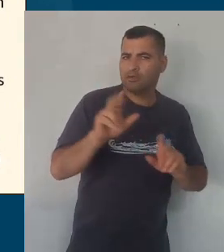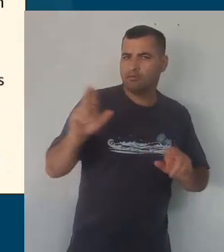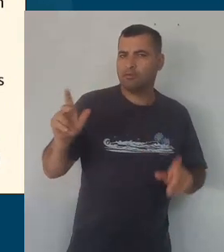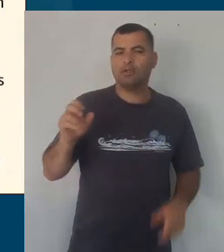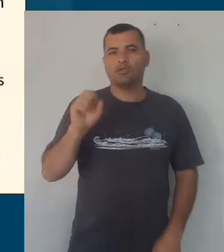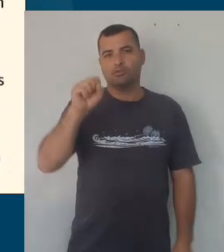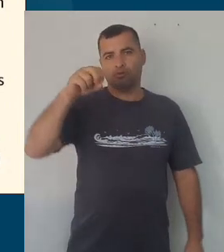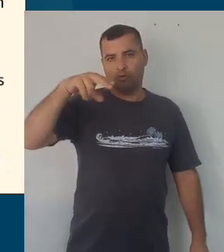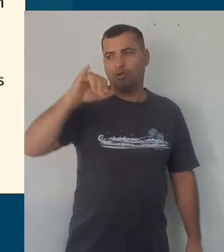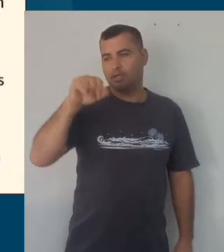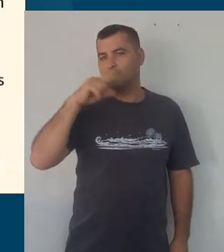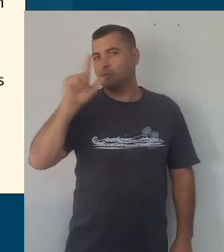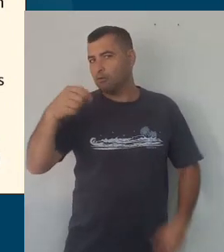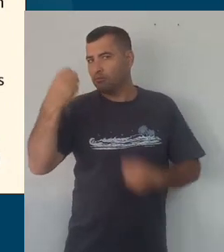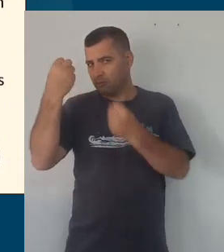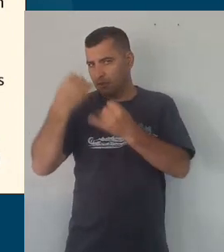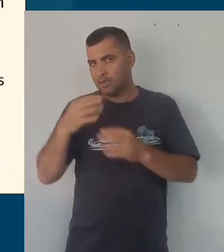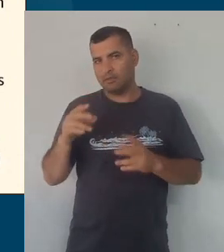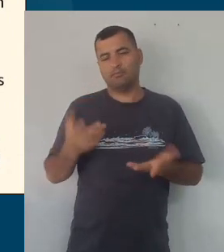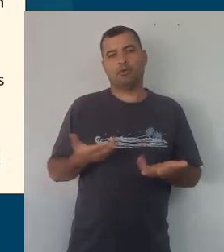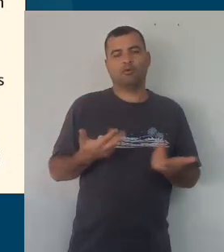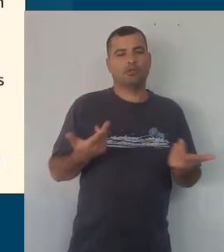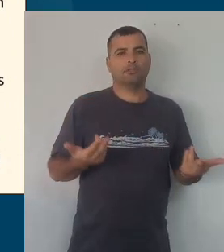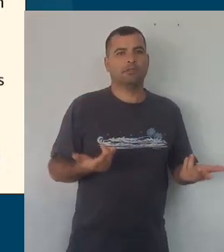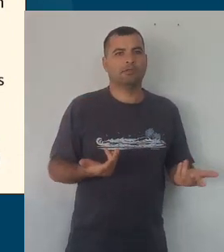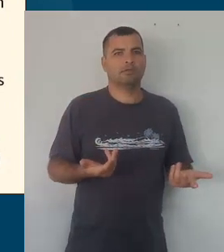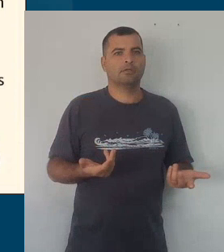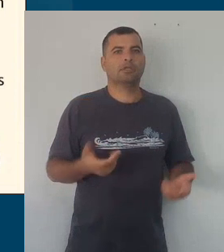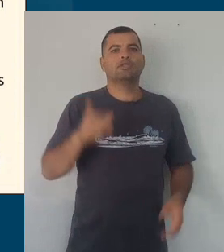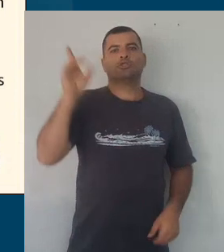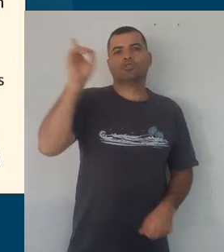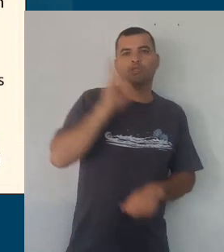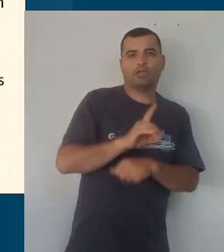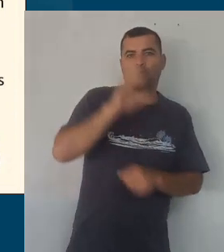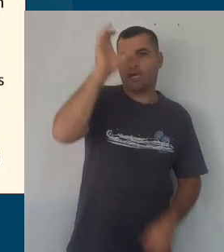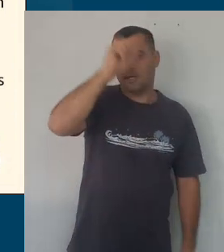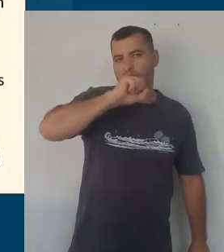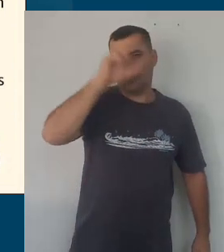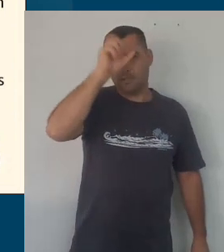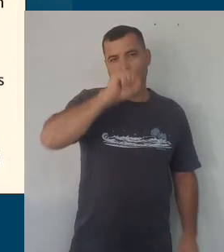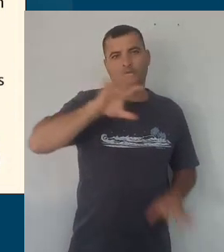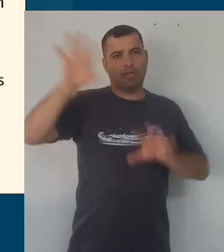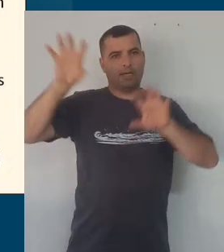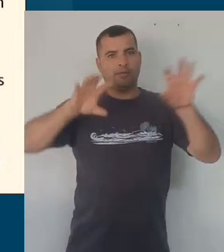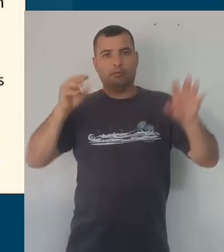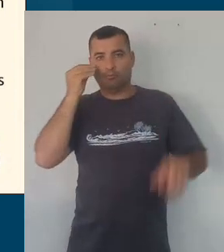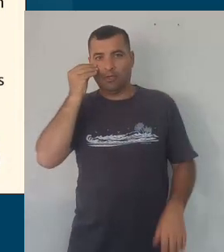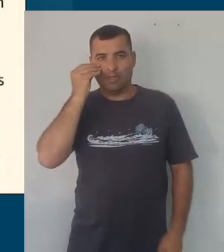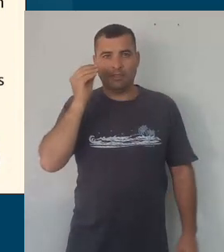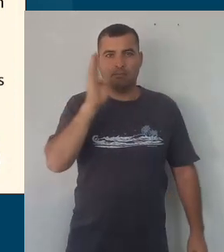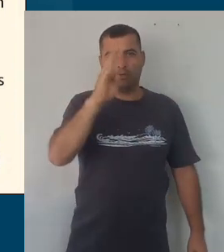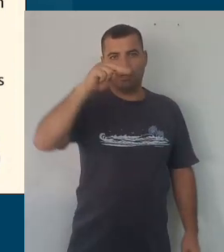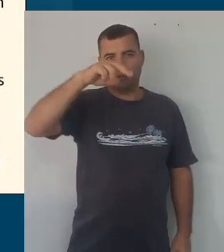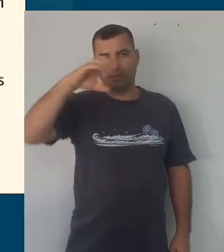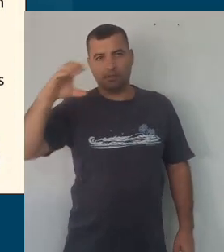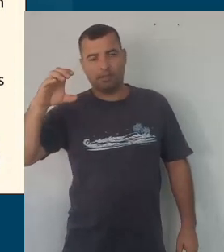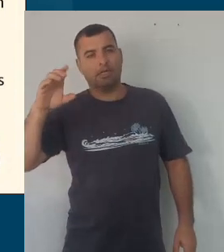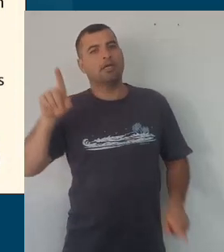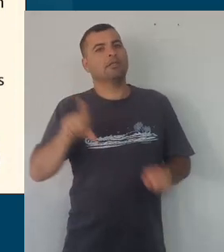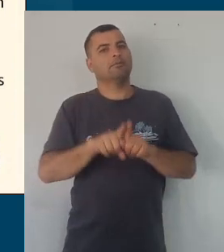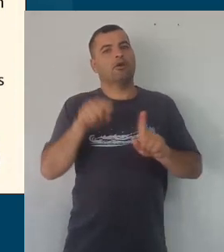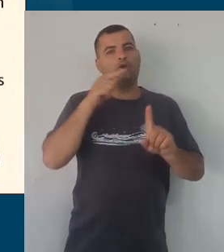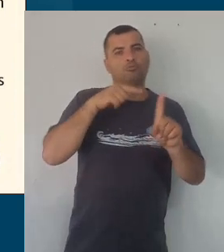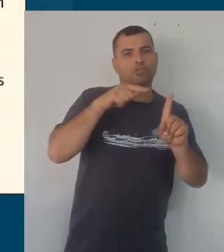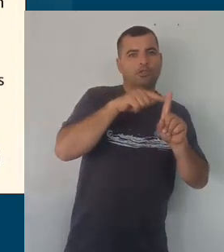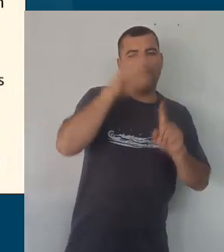a Sônia vai falar disso agora com mais detalhe, articulado com os direitos de aprendizagem e os campos de experiência que estão lá na BNCC, e